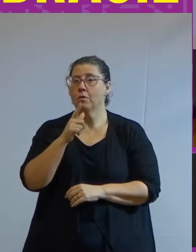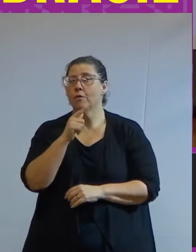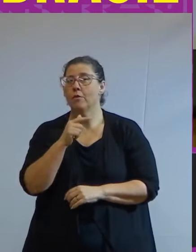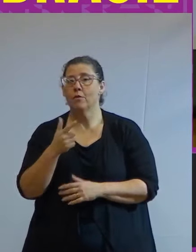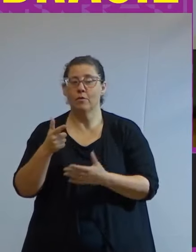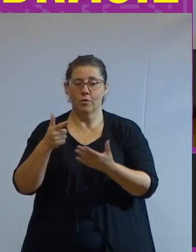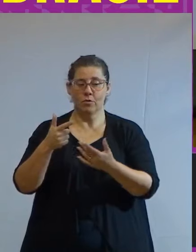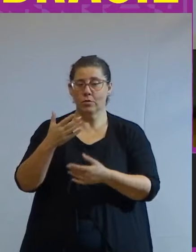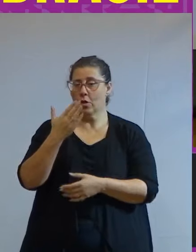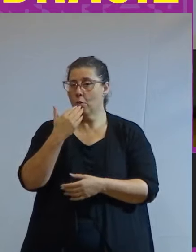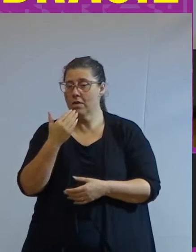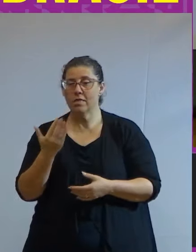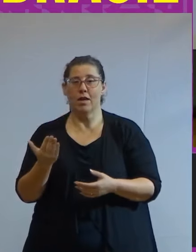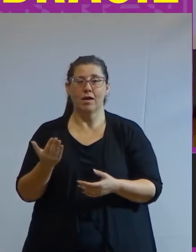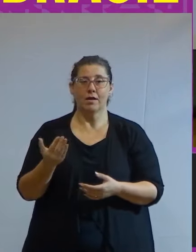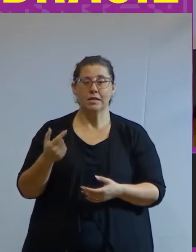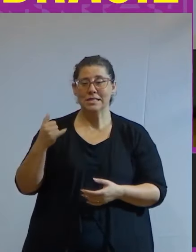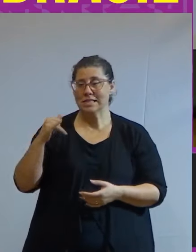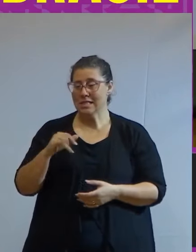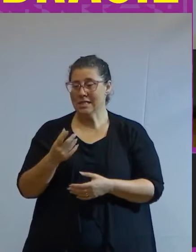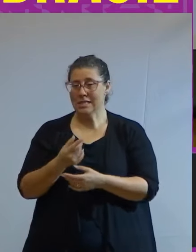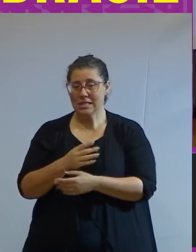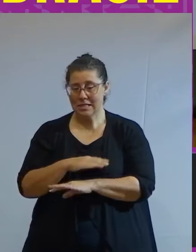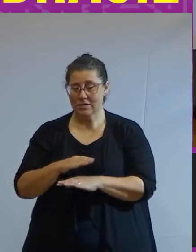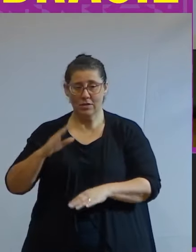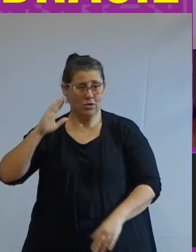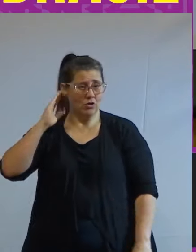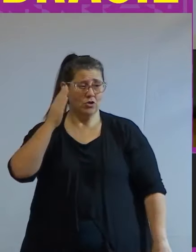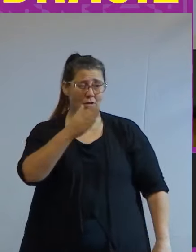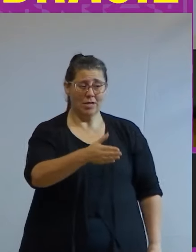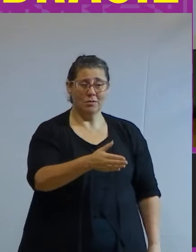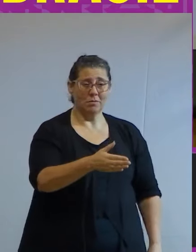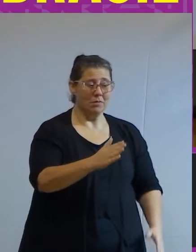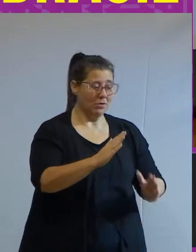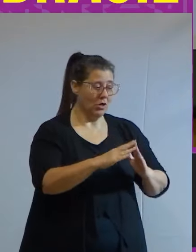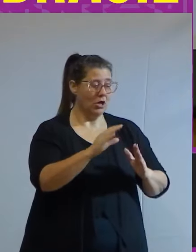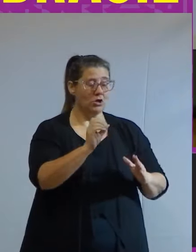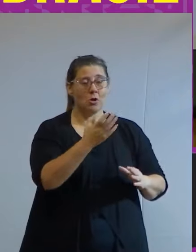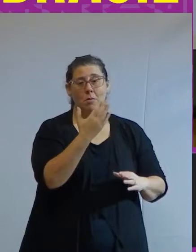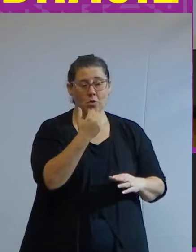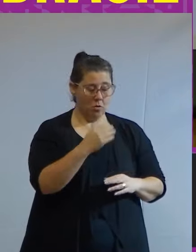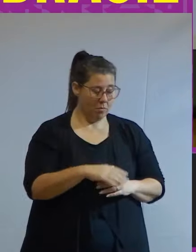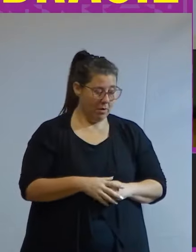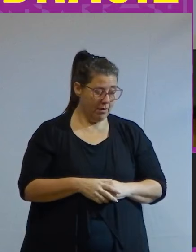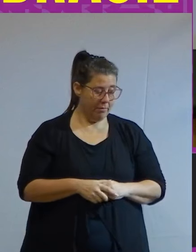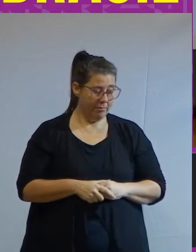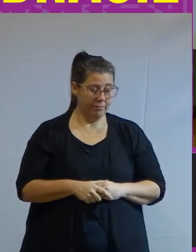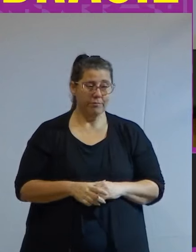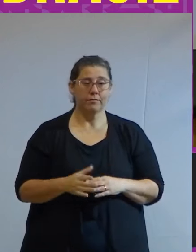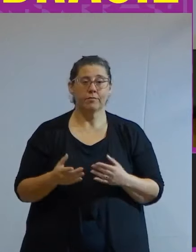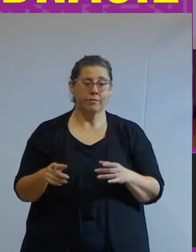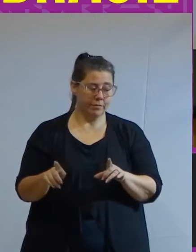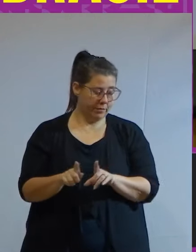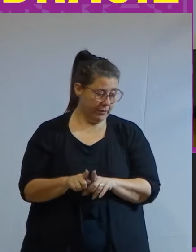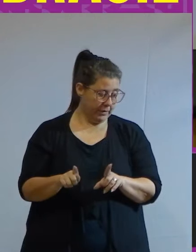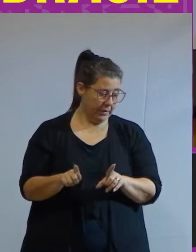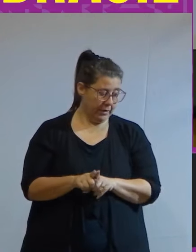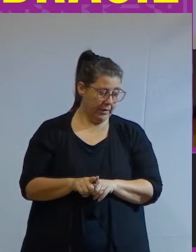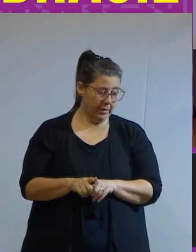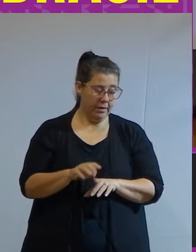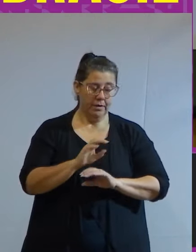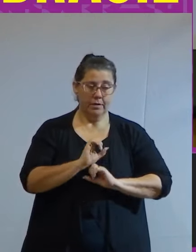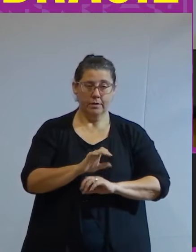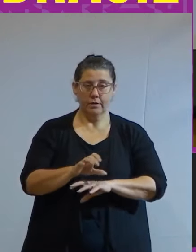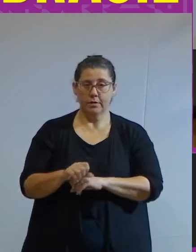tem uma comida se a criança vai diretamente para a escola para comer e não para aprender e além disso a